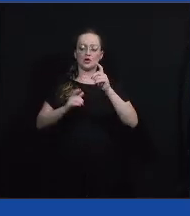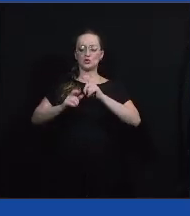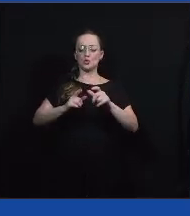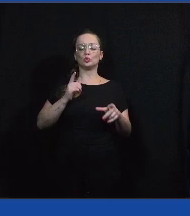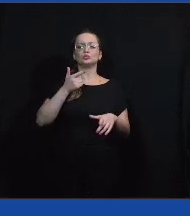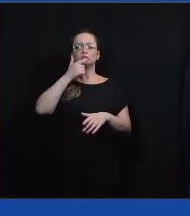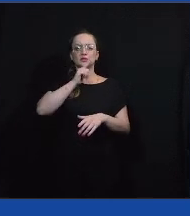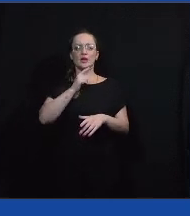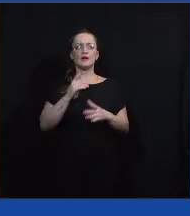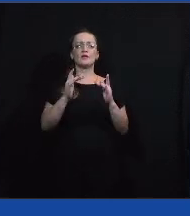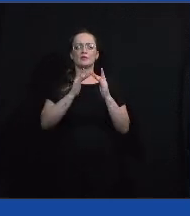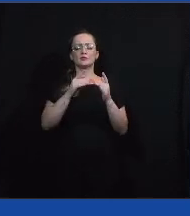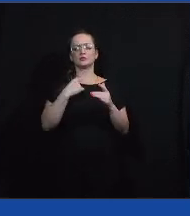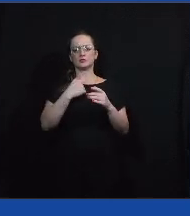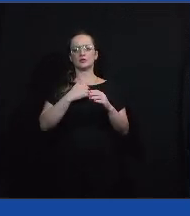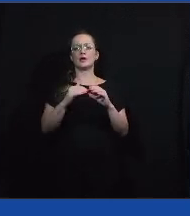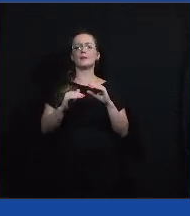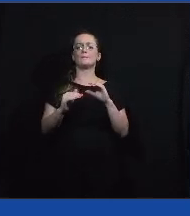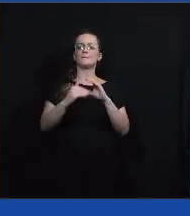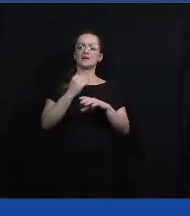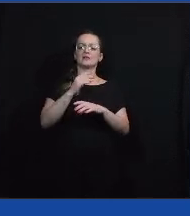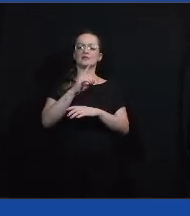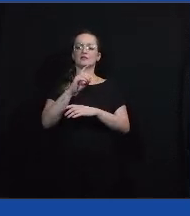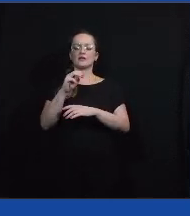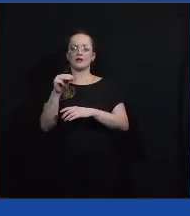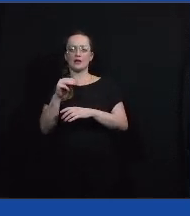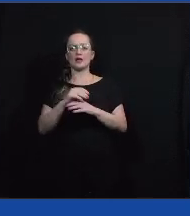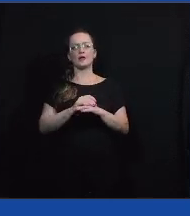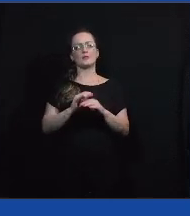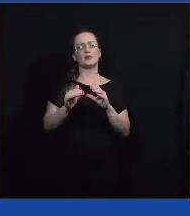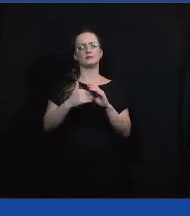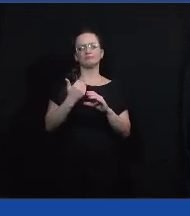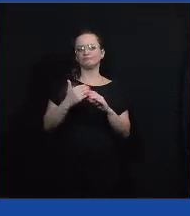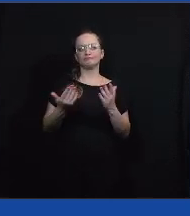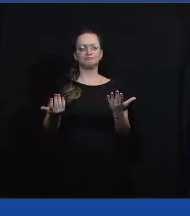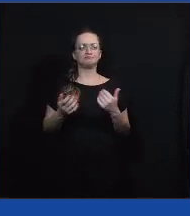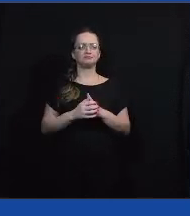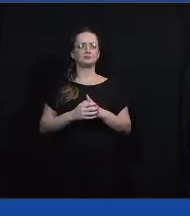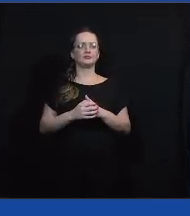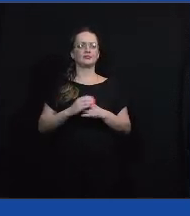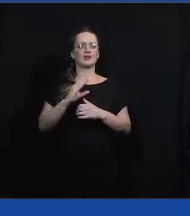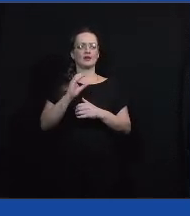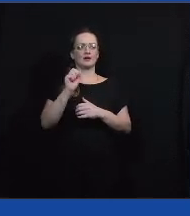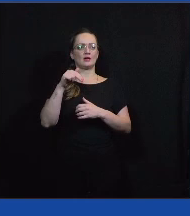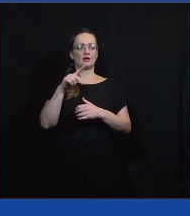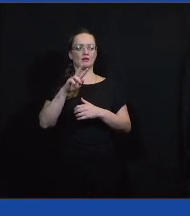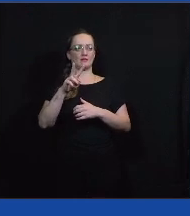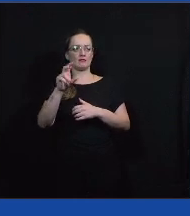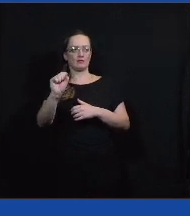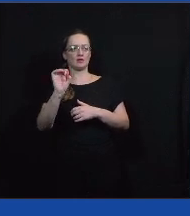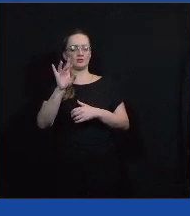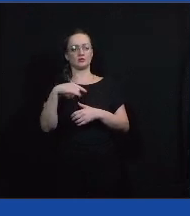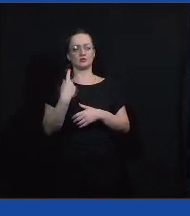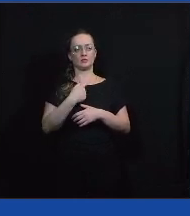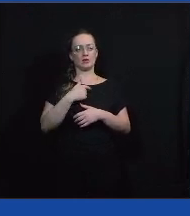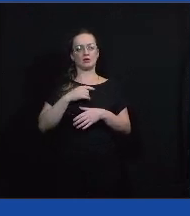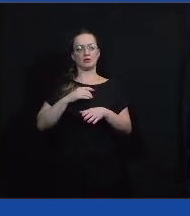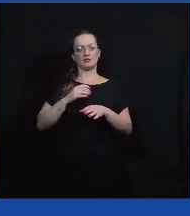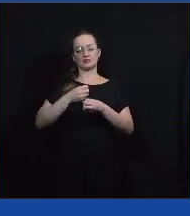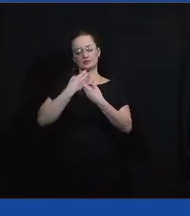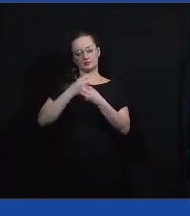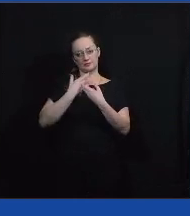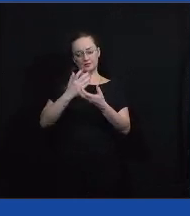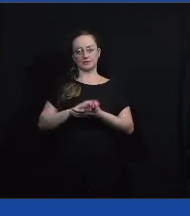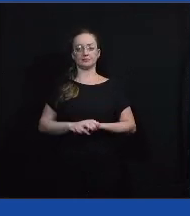entre em contato com a gente, manda DM, manda, enfim, eu não sei, o canvas por enquanto está só para as nossas formações, né, Zuna?